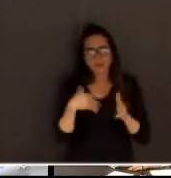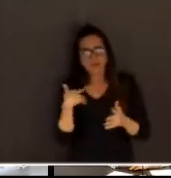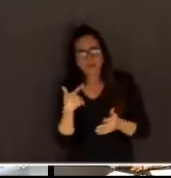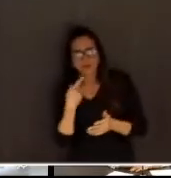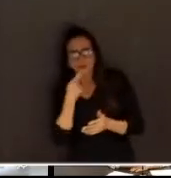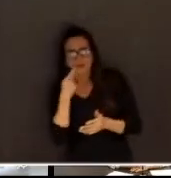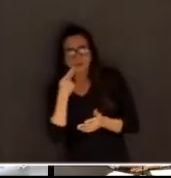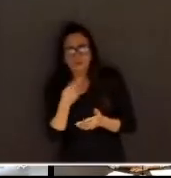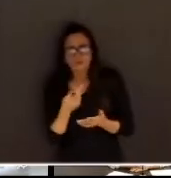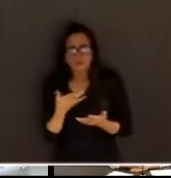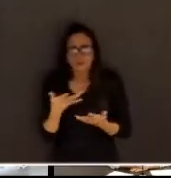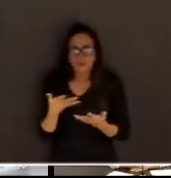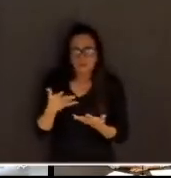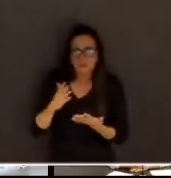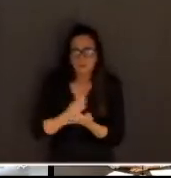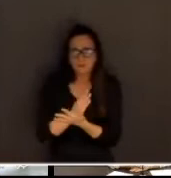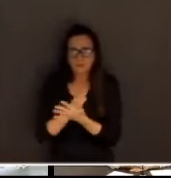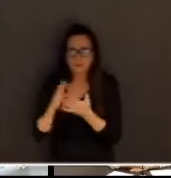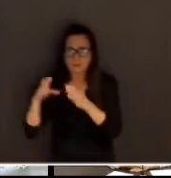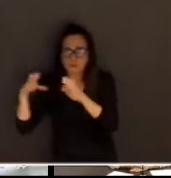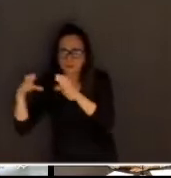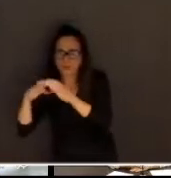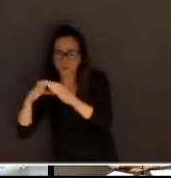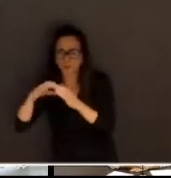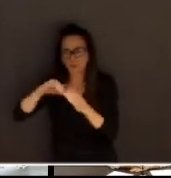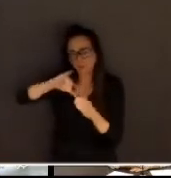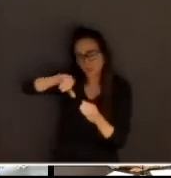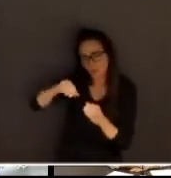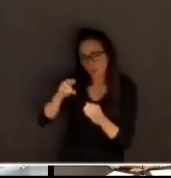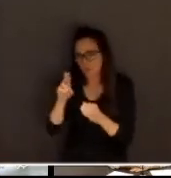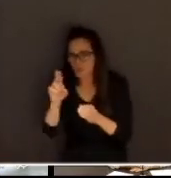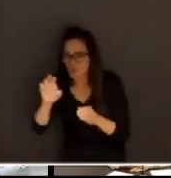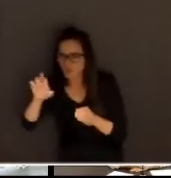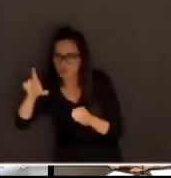do tribunal, do júri e da sessão plenária,